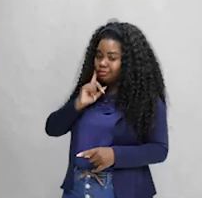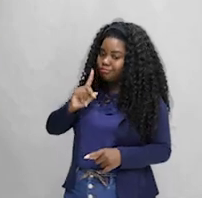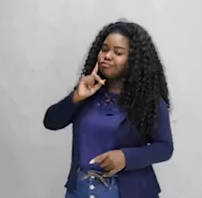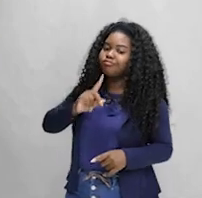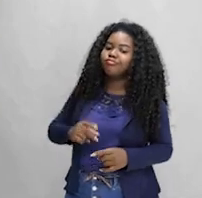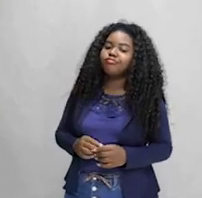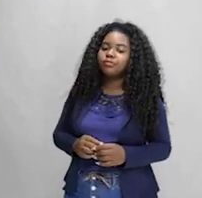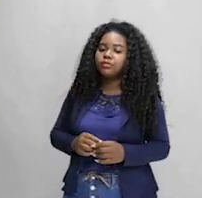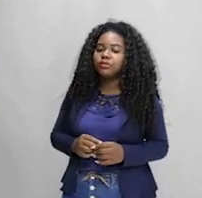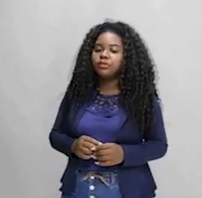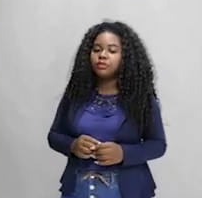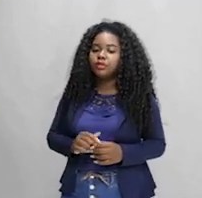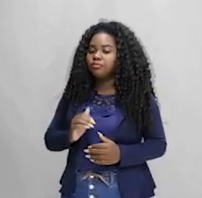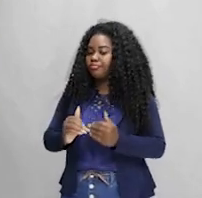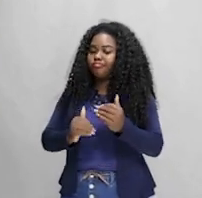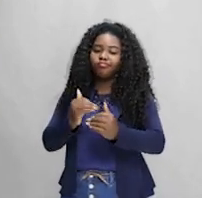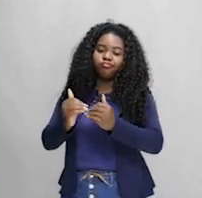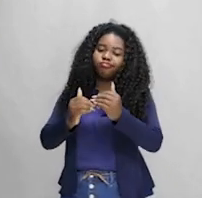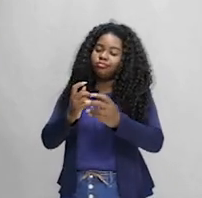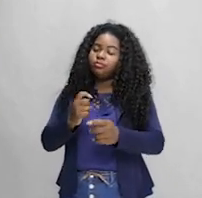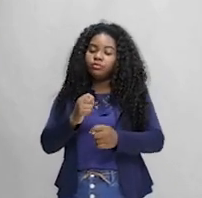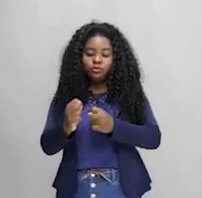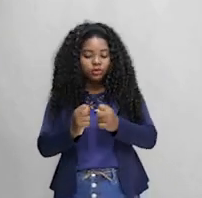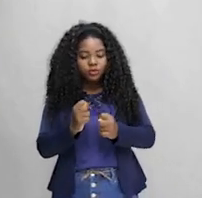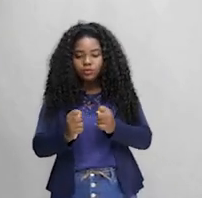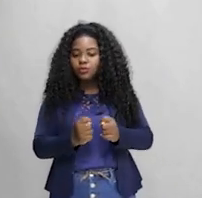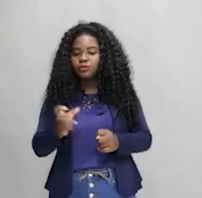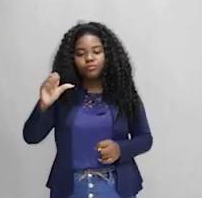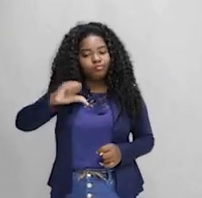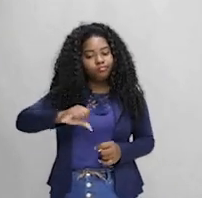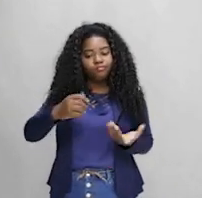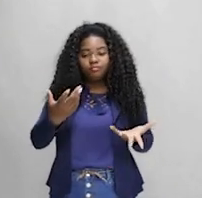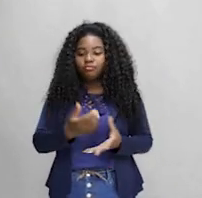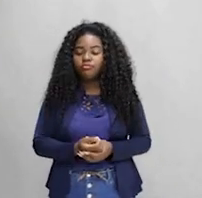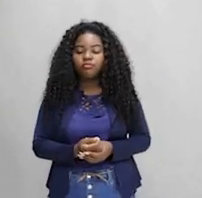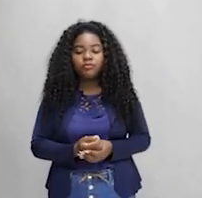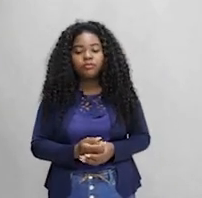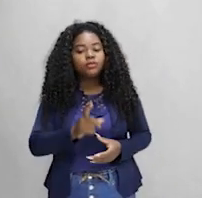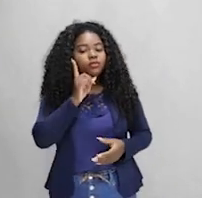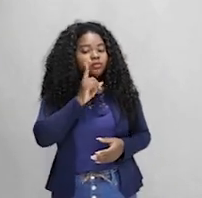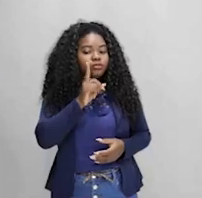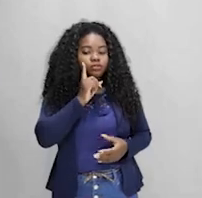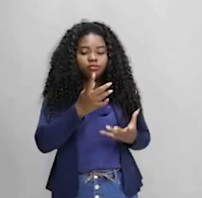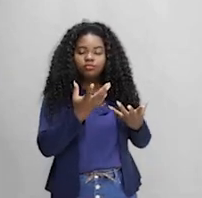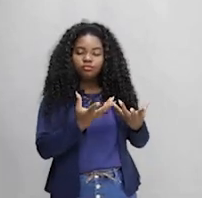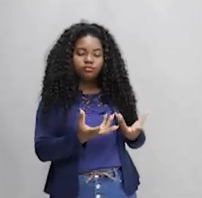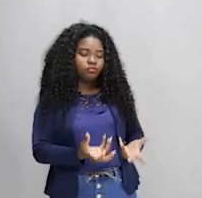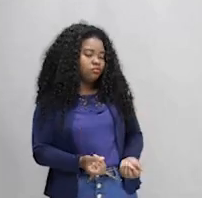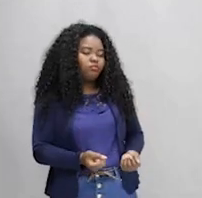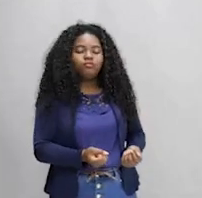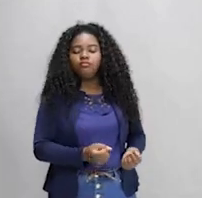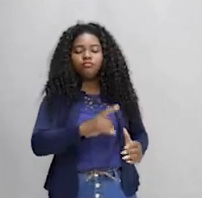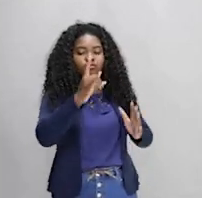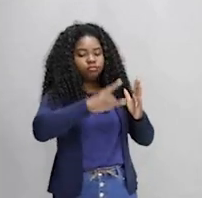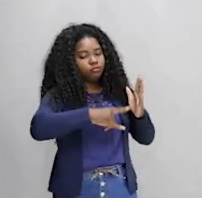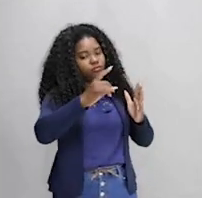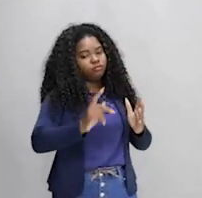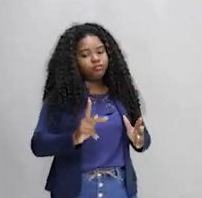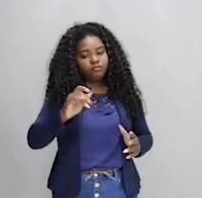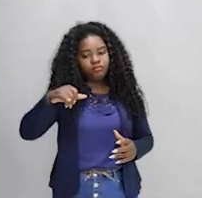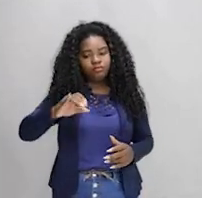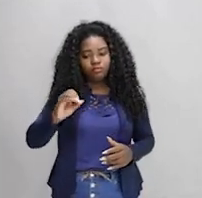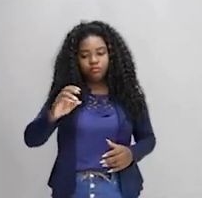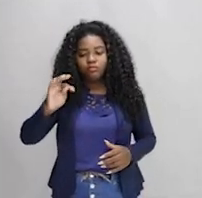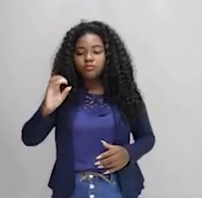diminuir o seu aporte econômico, buscando as questões ambientais. Então, os Estados Unidos não ratificam o Protocolo de Quioto. Isso fica muito